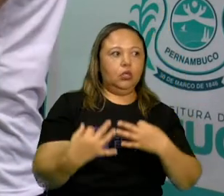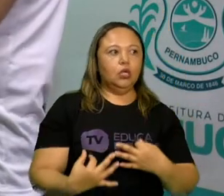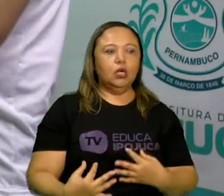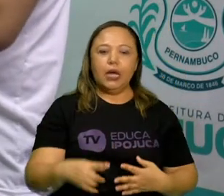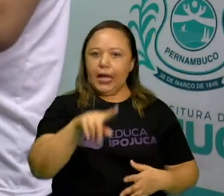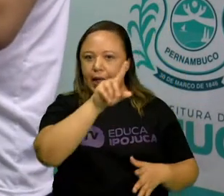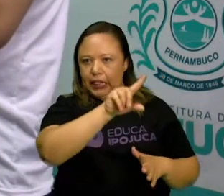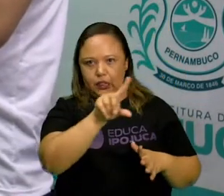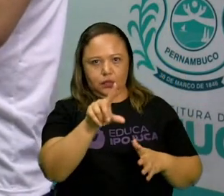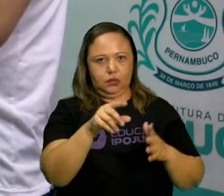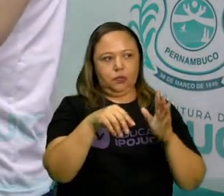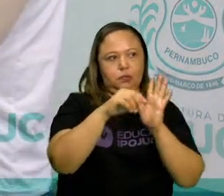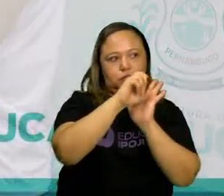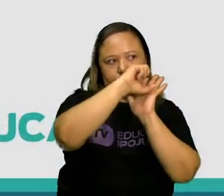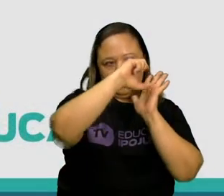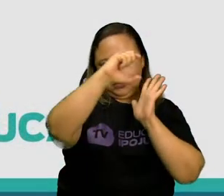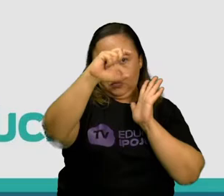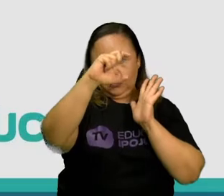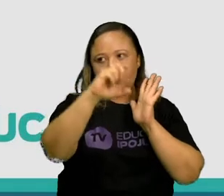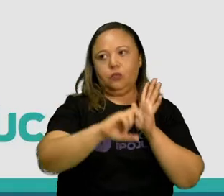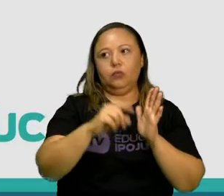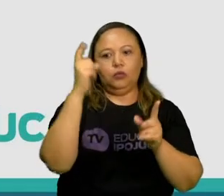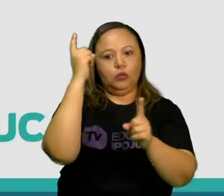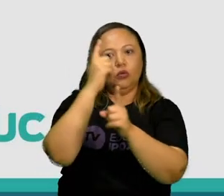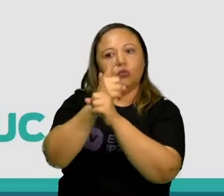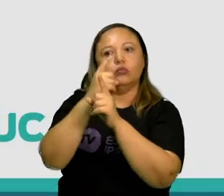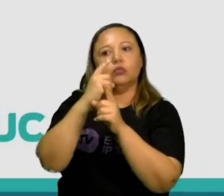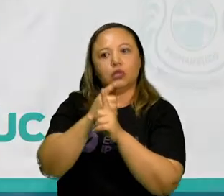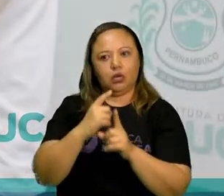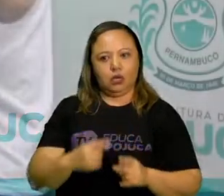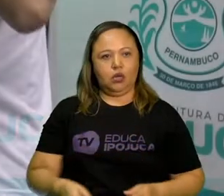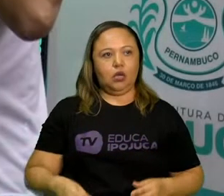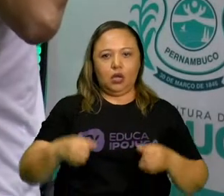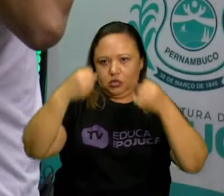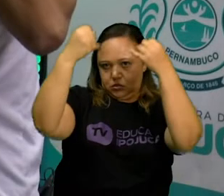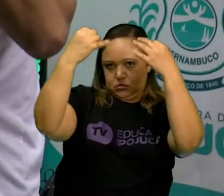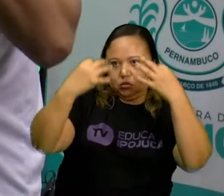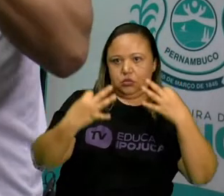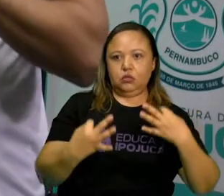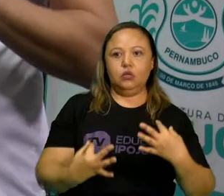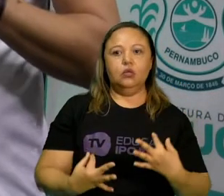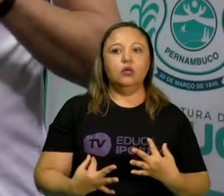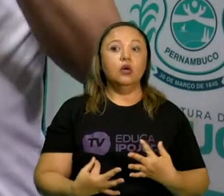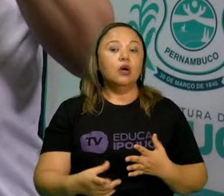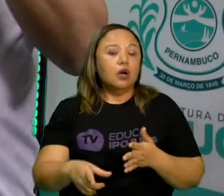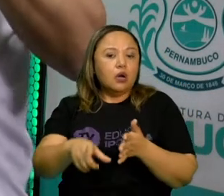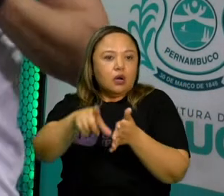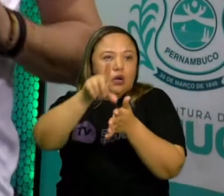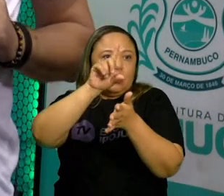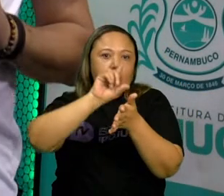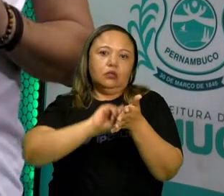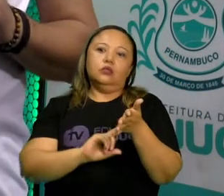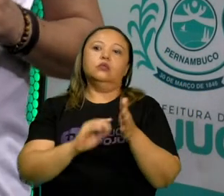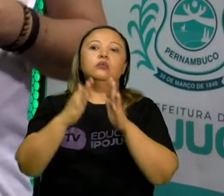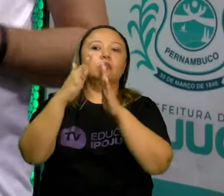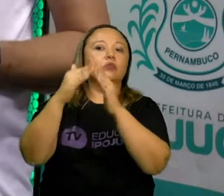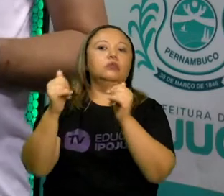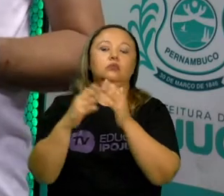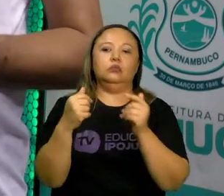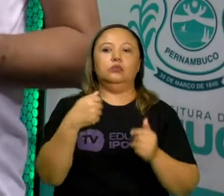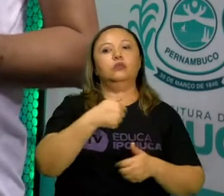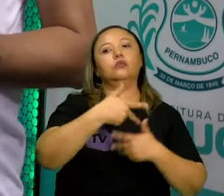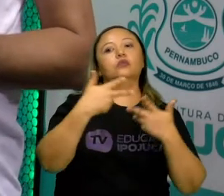aqui estão as referências desse material. Beleza? E, antes de eu passar para o desafio, eu quero pedir uma coisa para vocês.